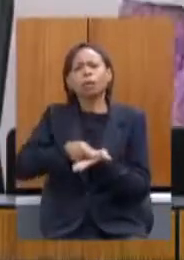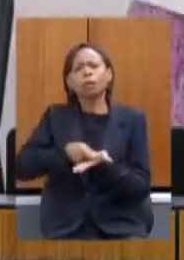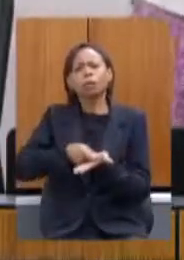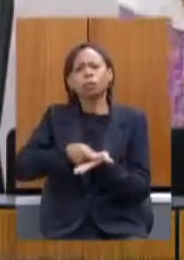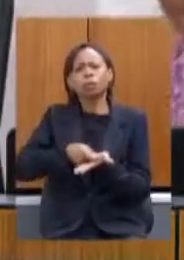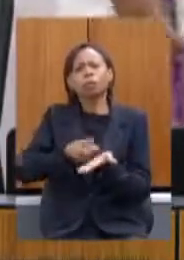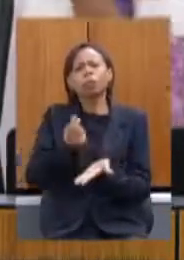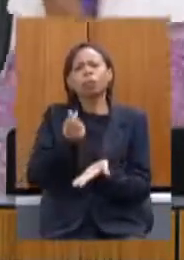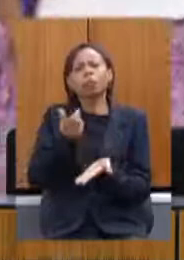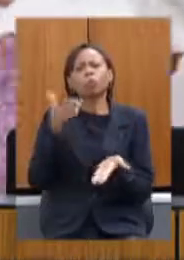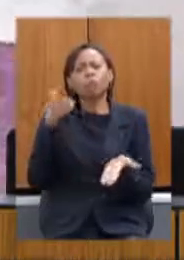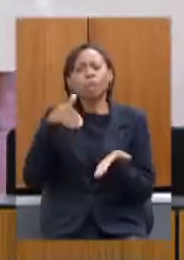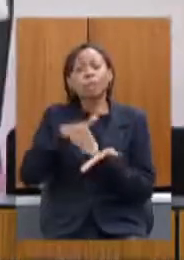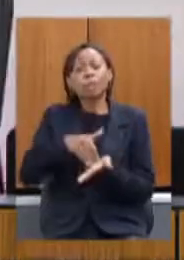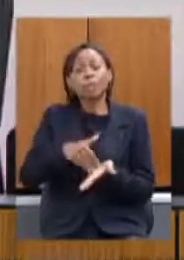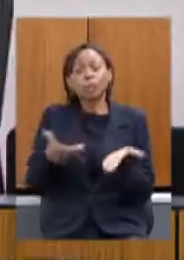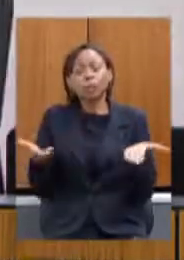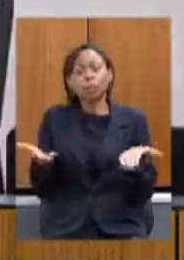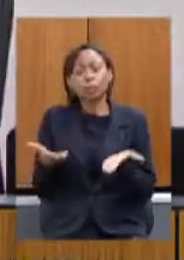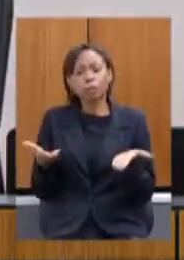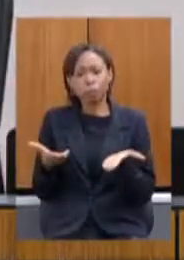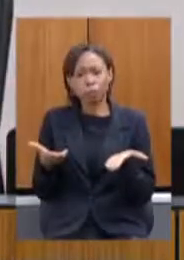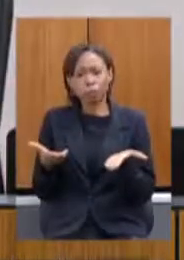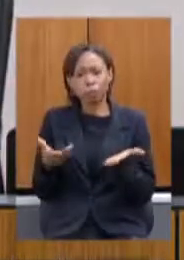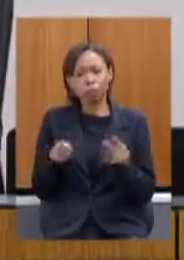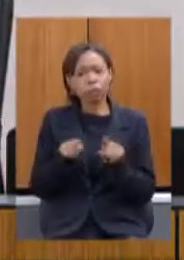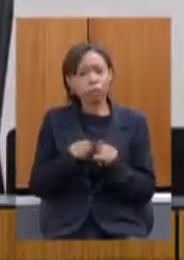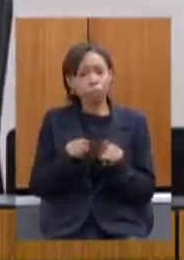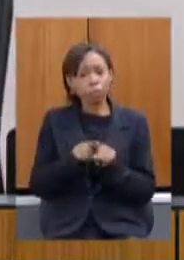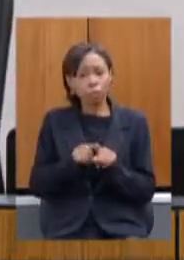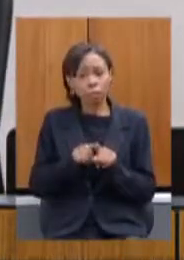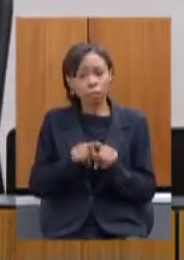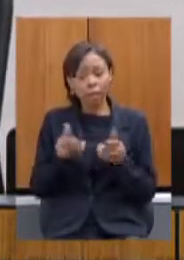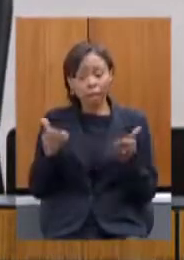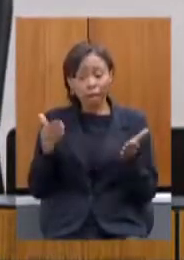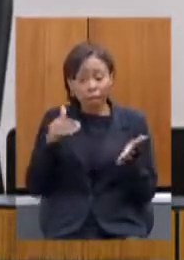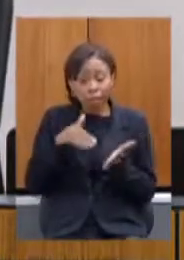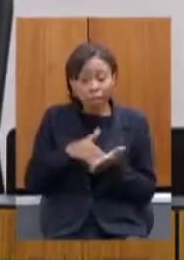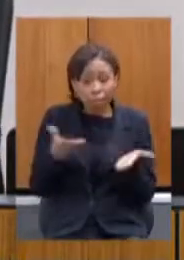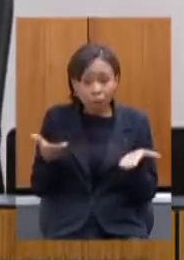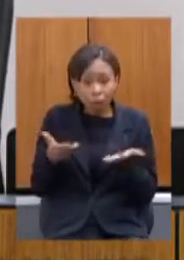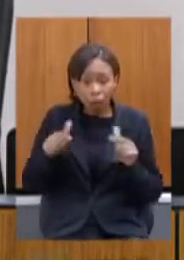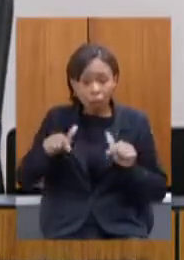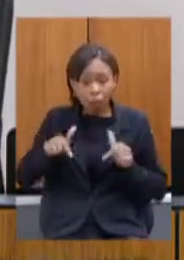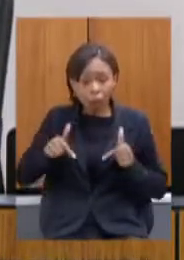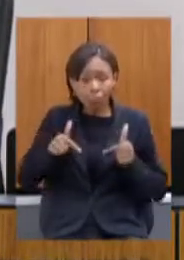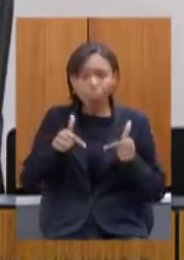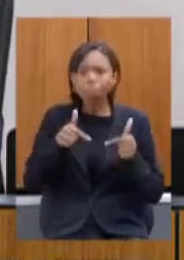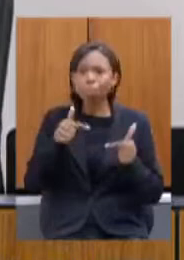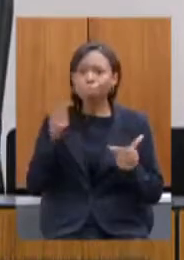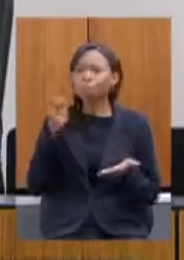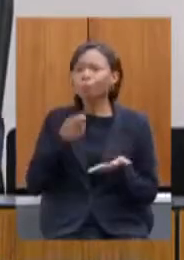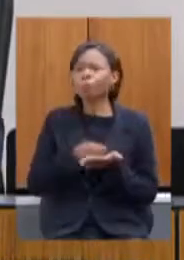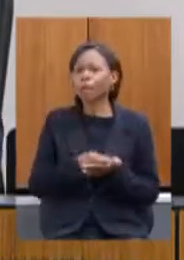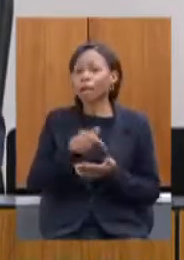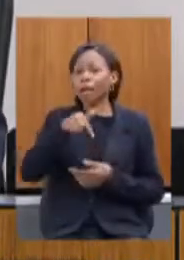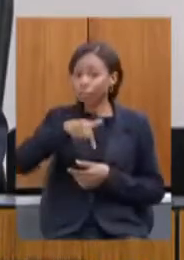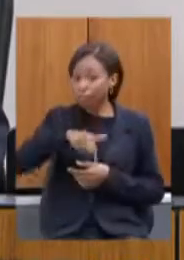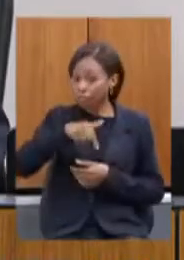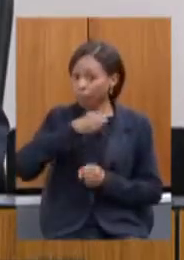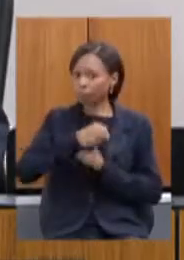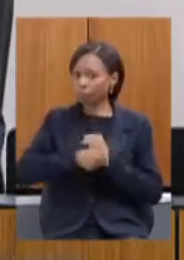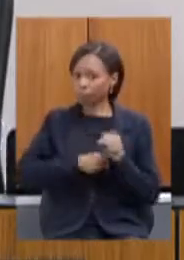pago até agora quanto foi empenhado até agora neste ano relembrando